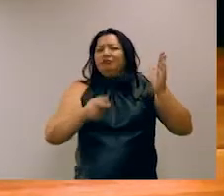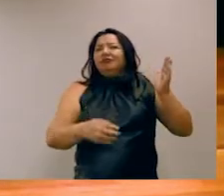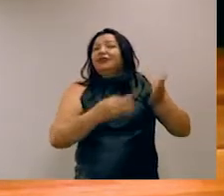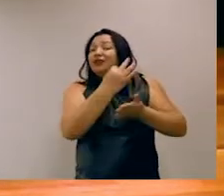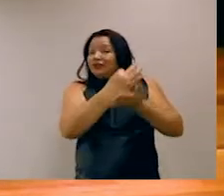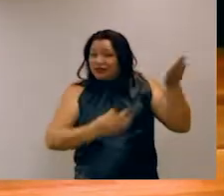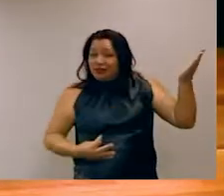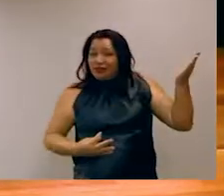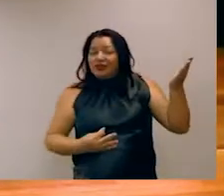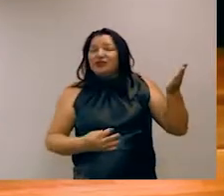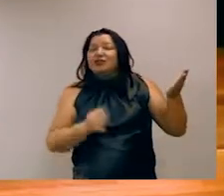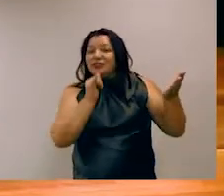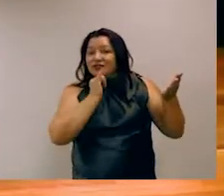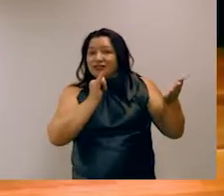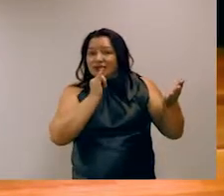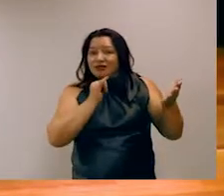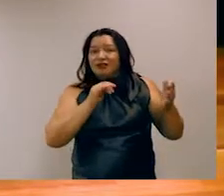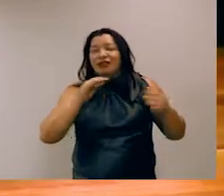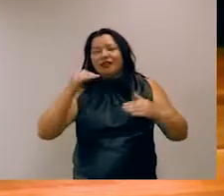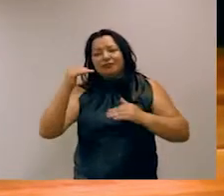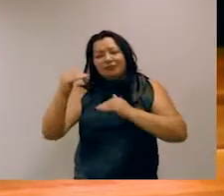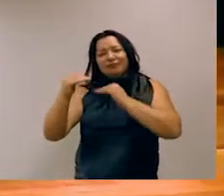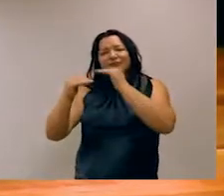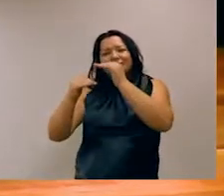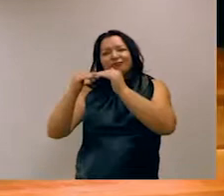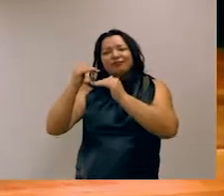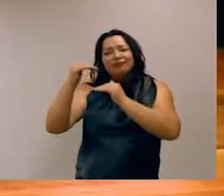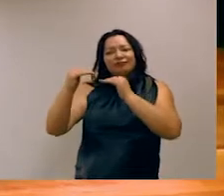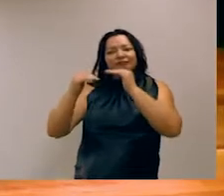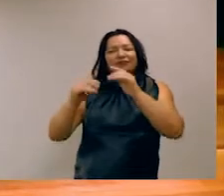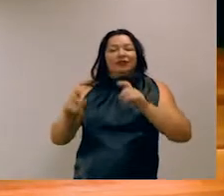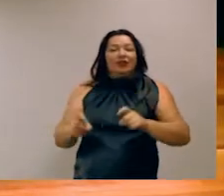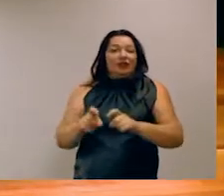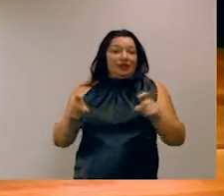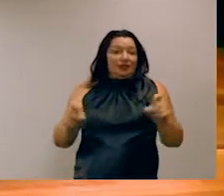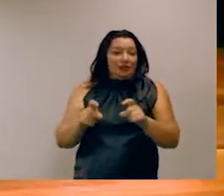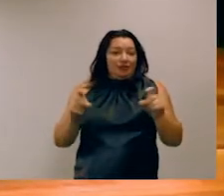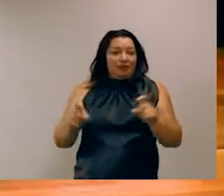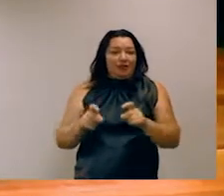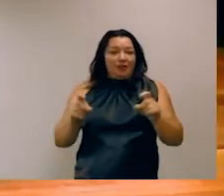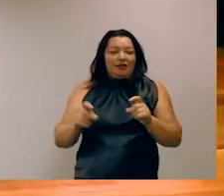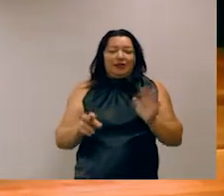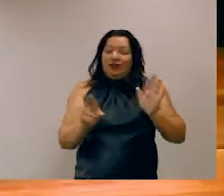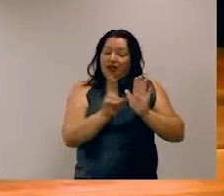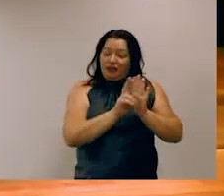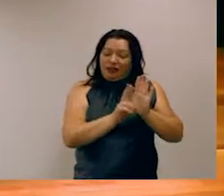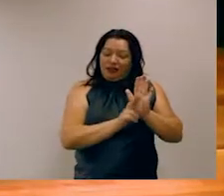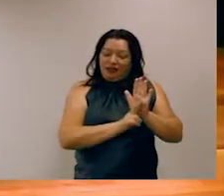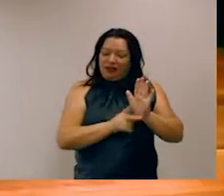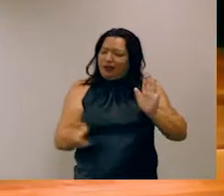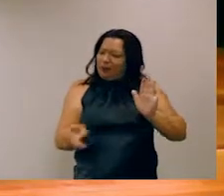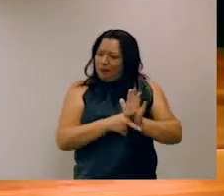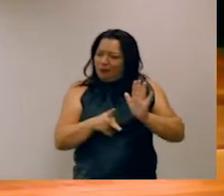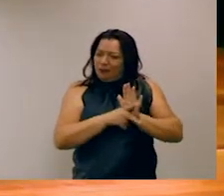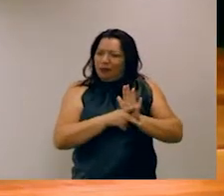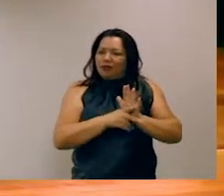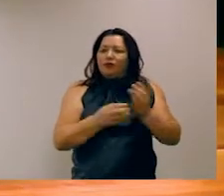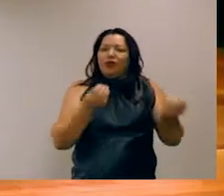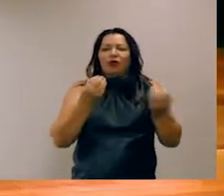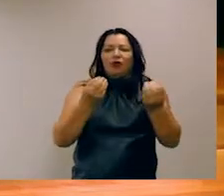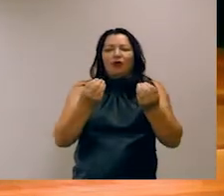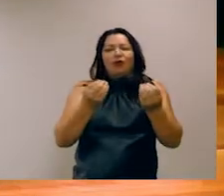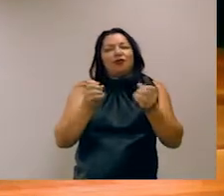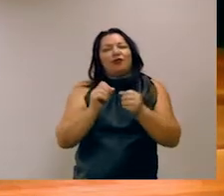negativos. E, aos poucos, a própria máquina desenvolve regras internas de como a frequência